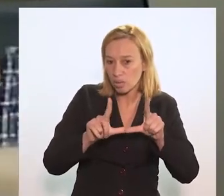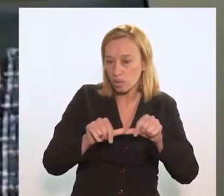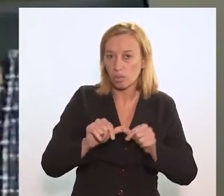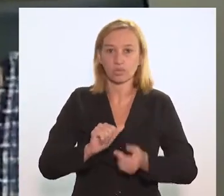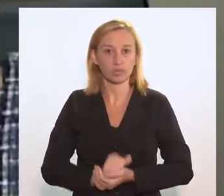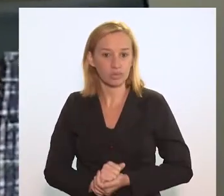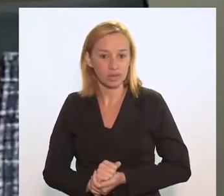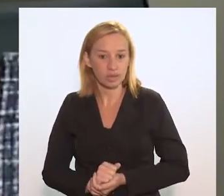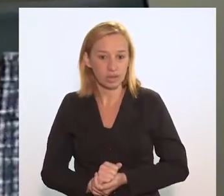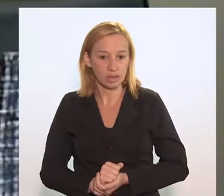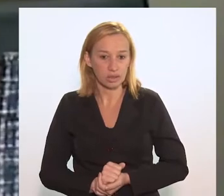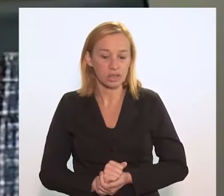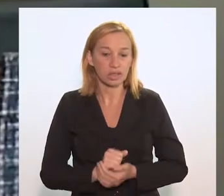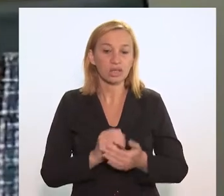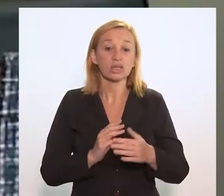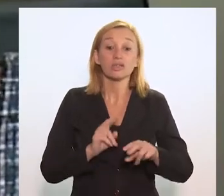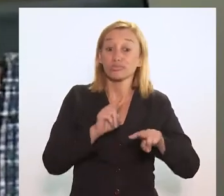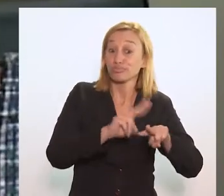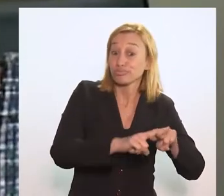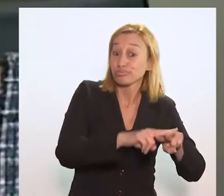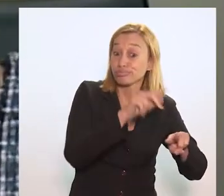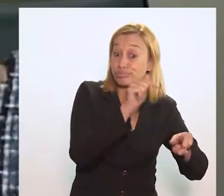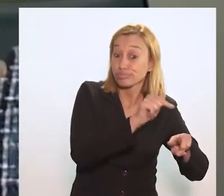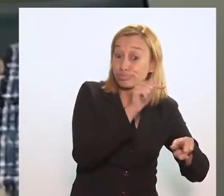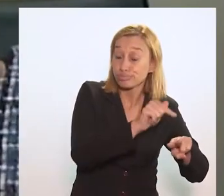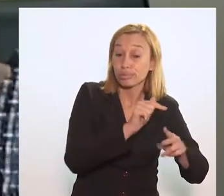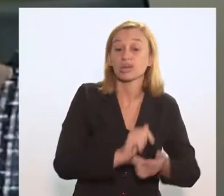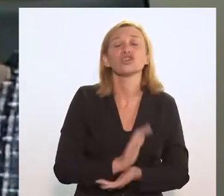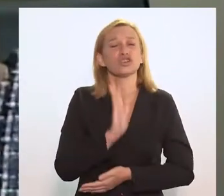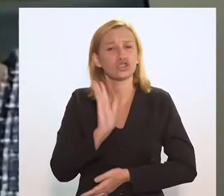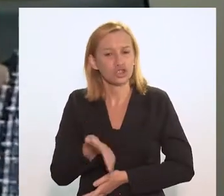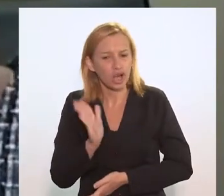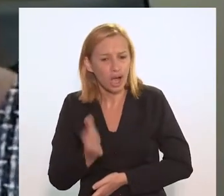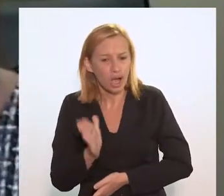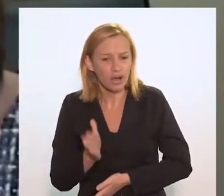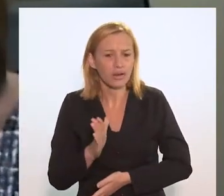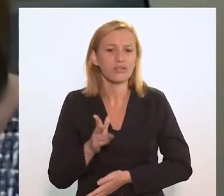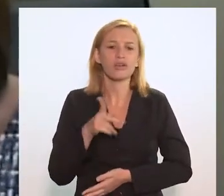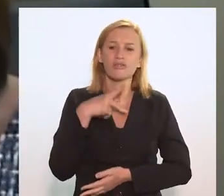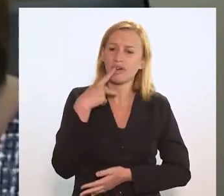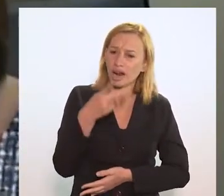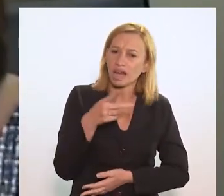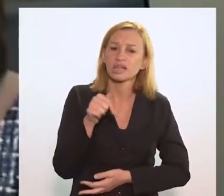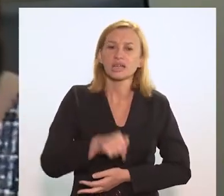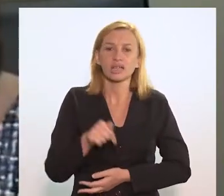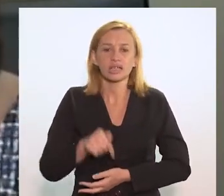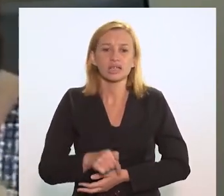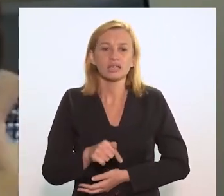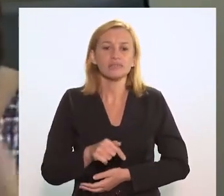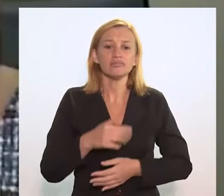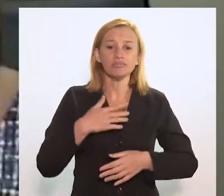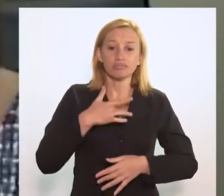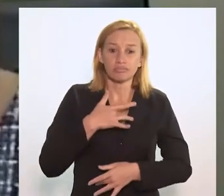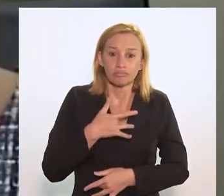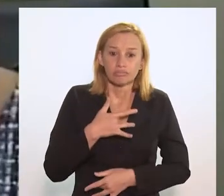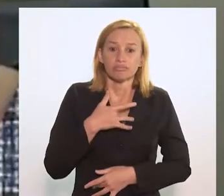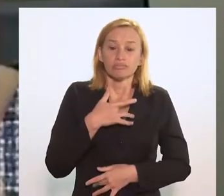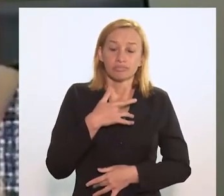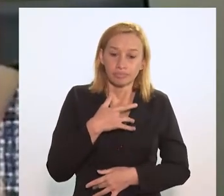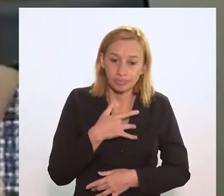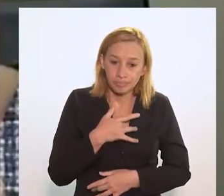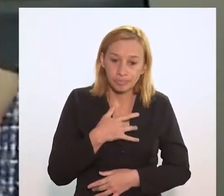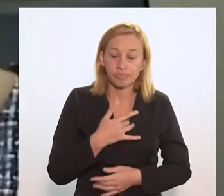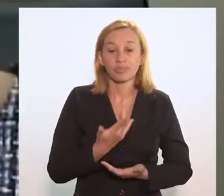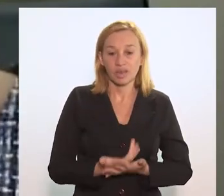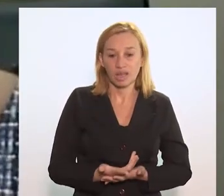inserção do sistema penitenciário. E como já foi amplamente dito aqui, a tuberculose tem um